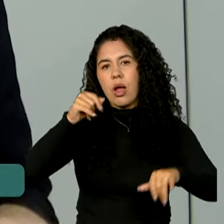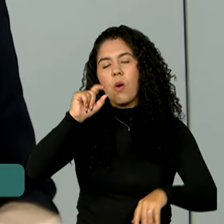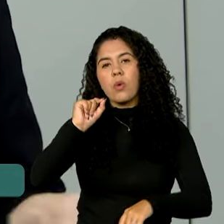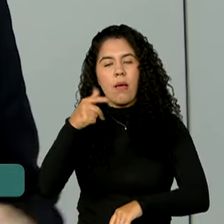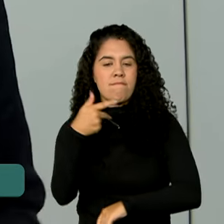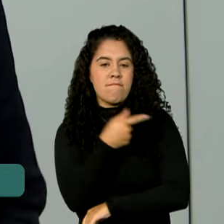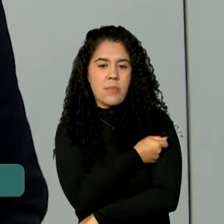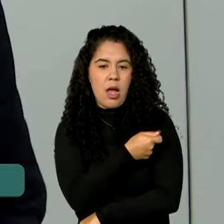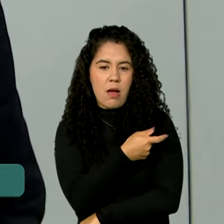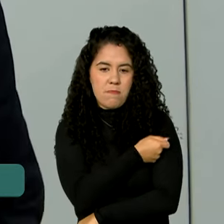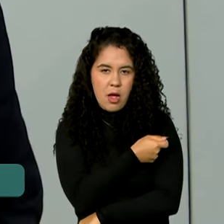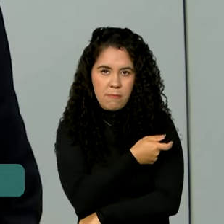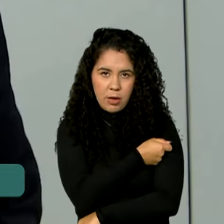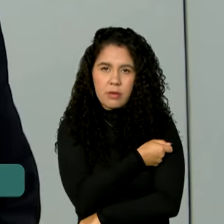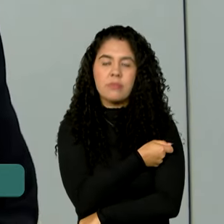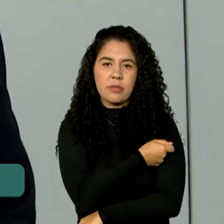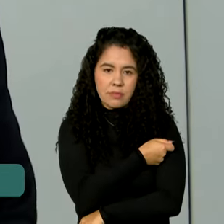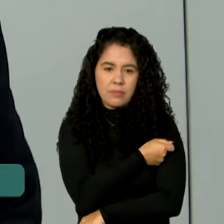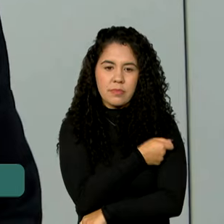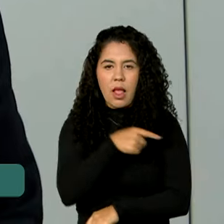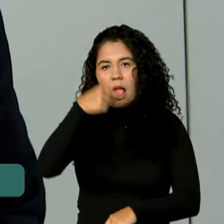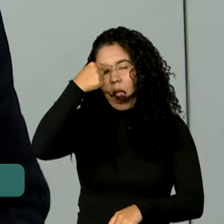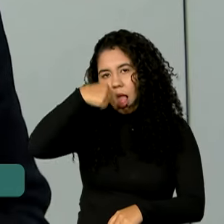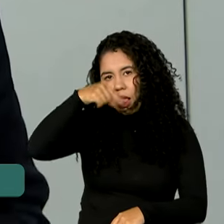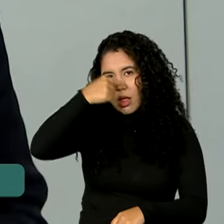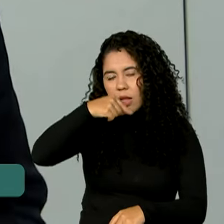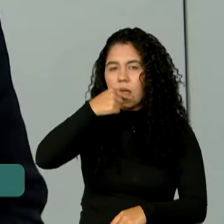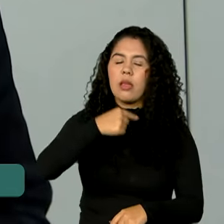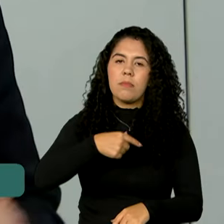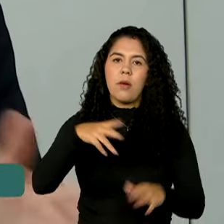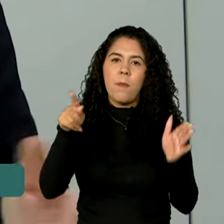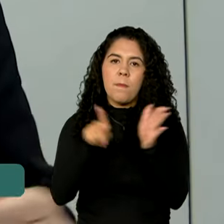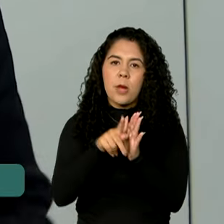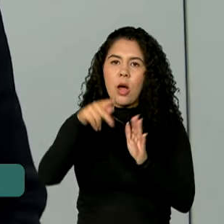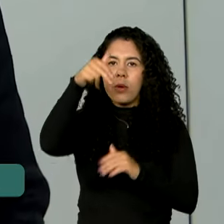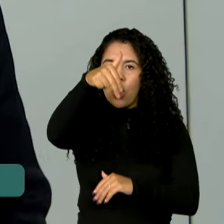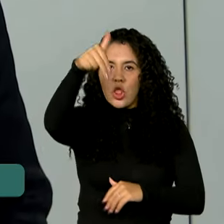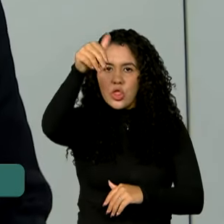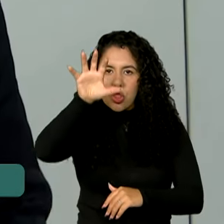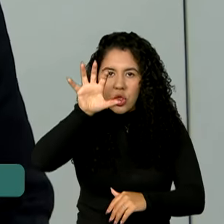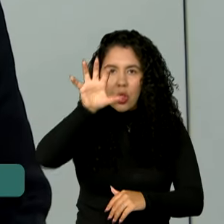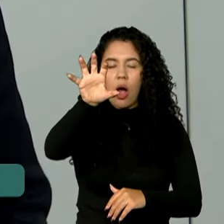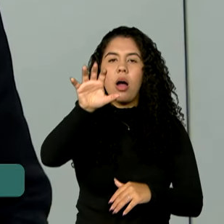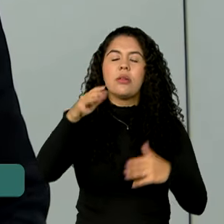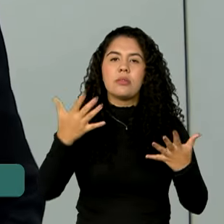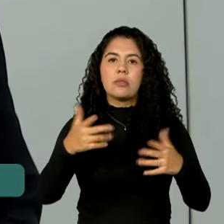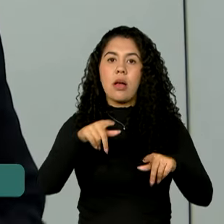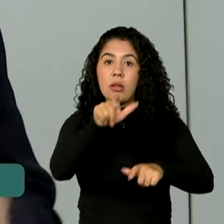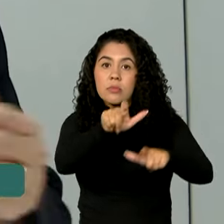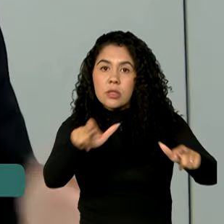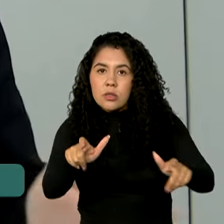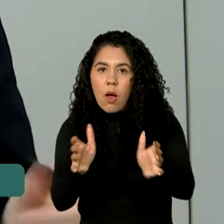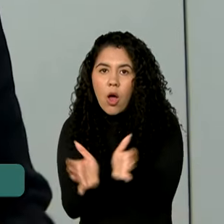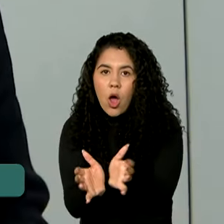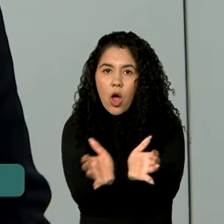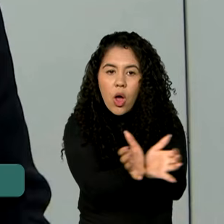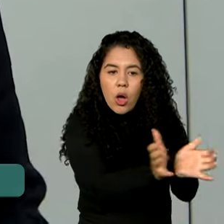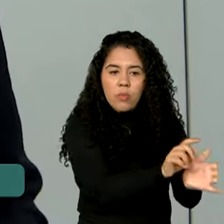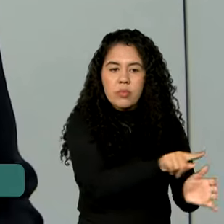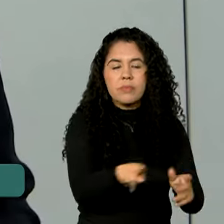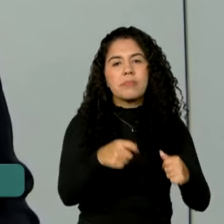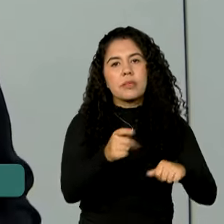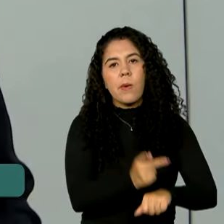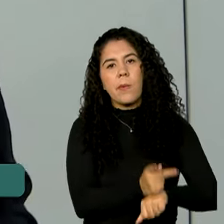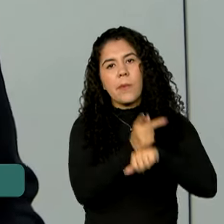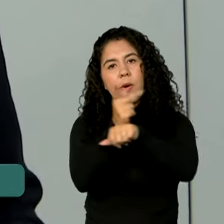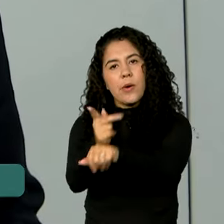neste momento, está acontecendo a vacinação contra a gripe nos estados da região norte. Então, as pessoas com indicação de vacinação devem procurar o